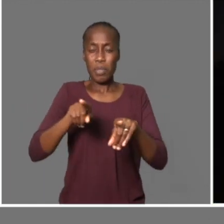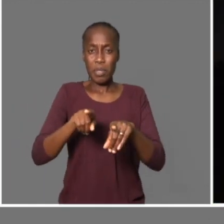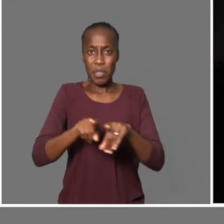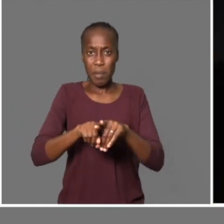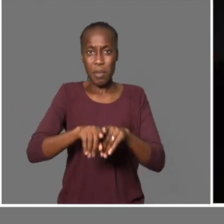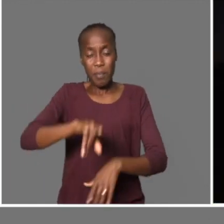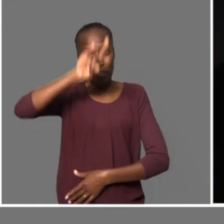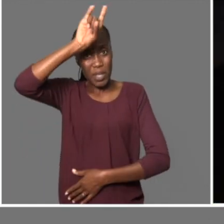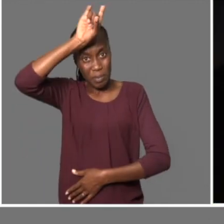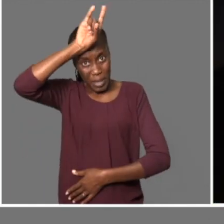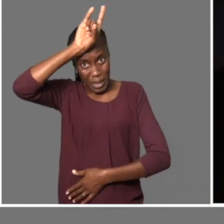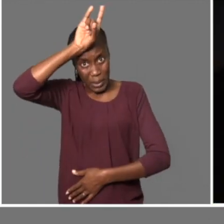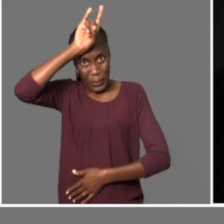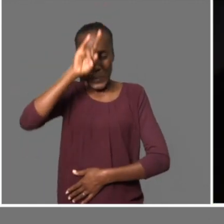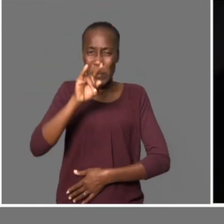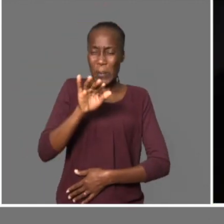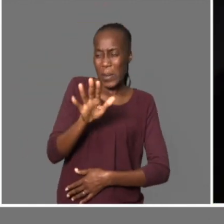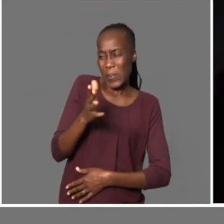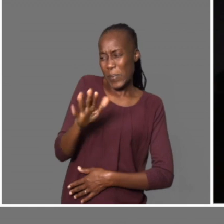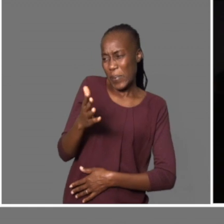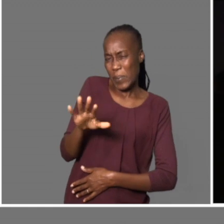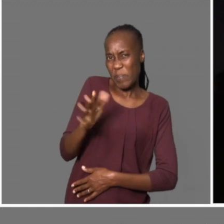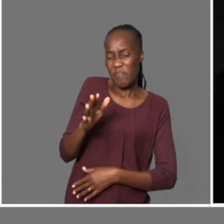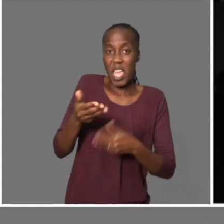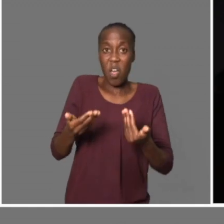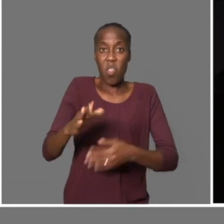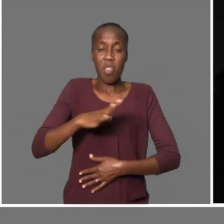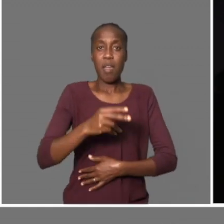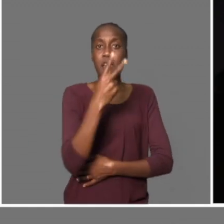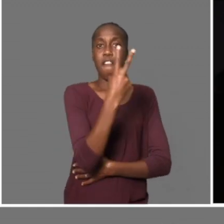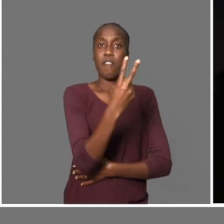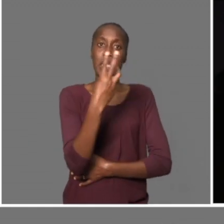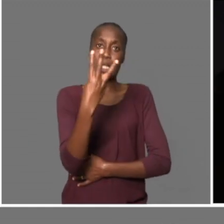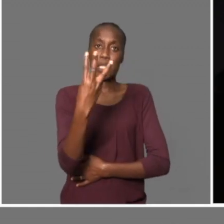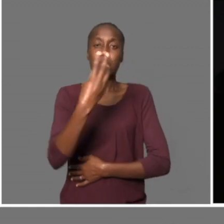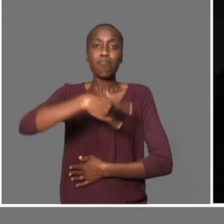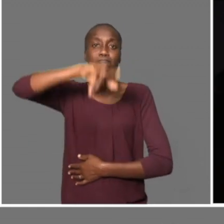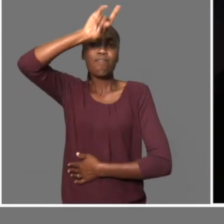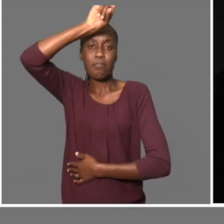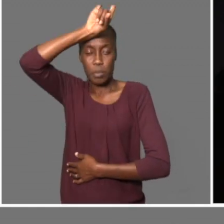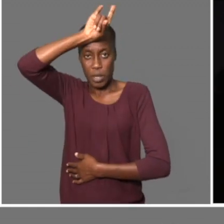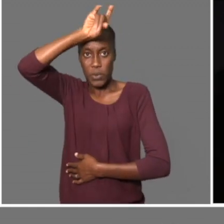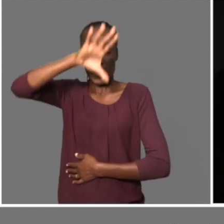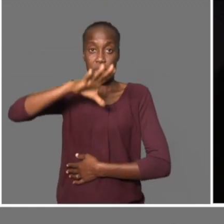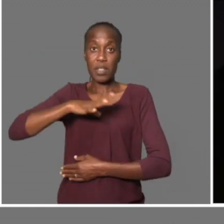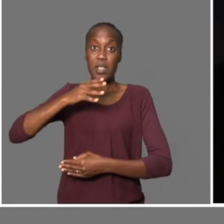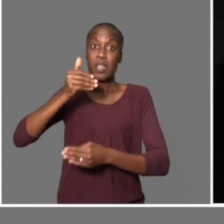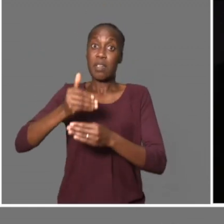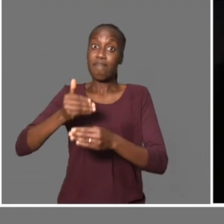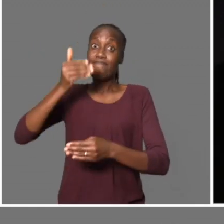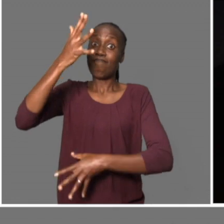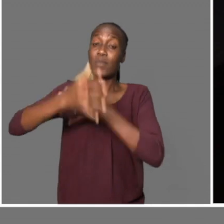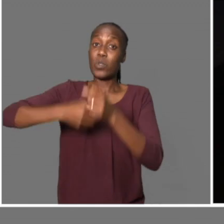Comprei alguns cabritos à volta desse meu trabalho. Quantos mais ou menos cabritos? Do momento tenho 23